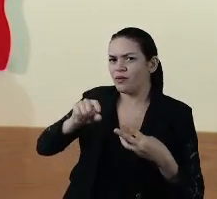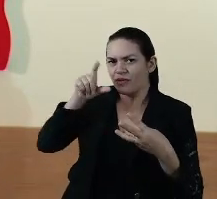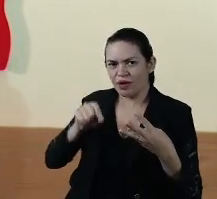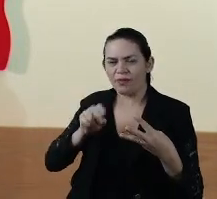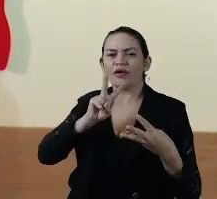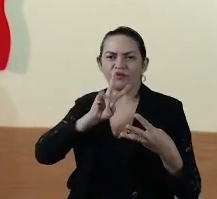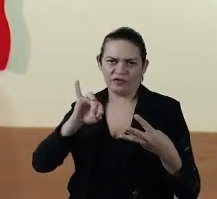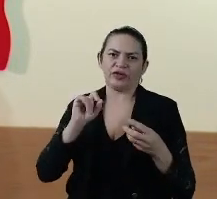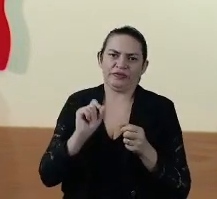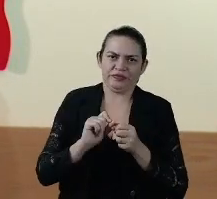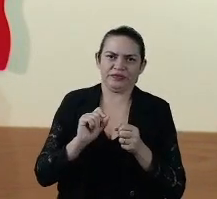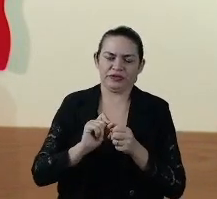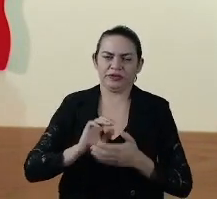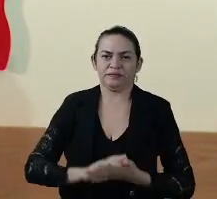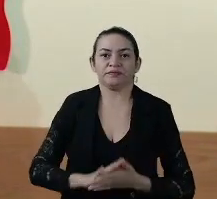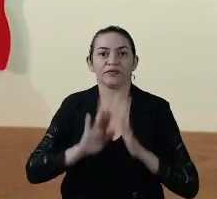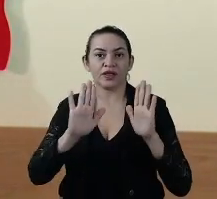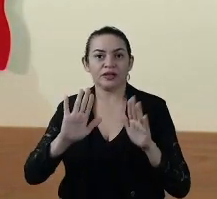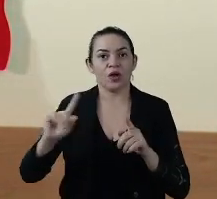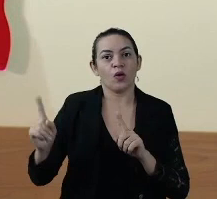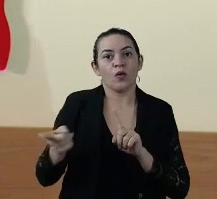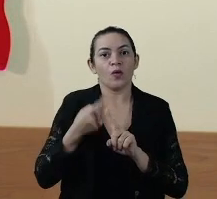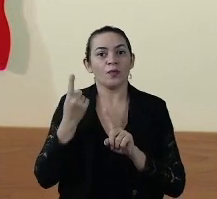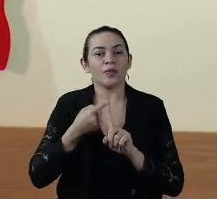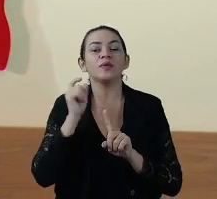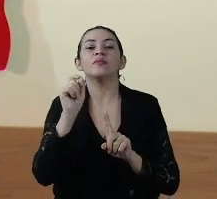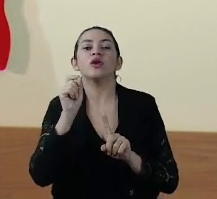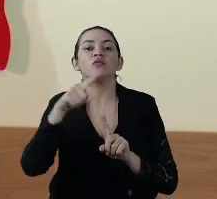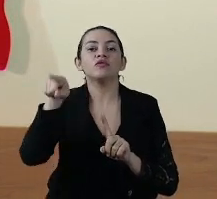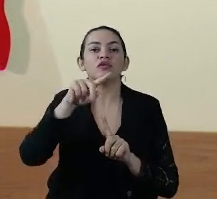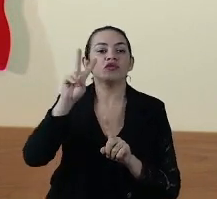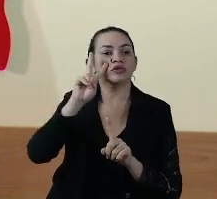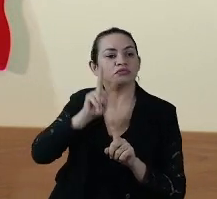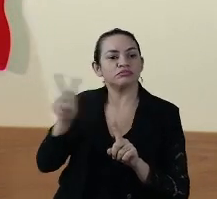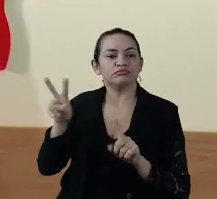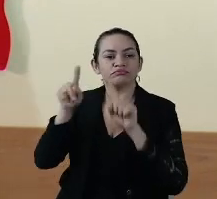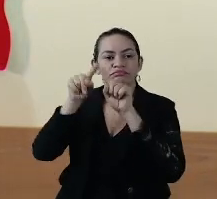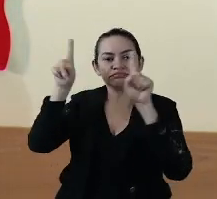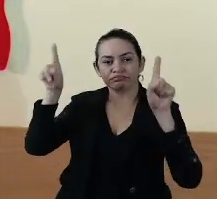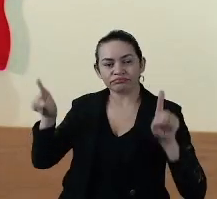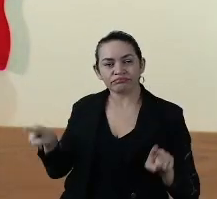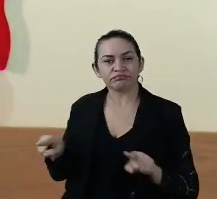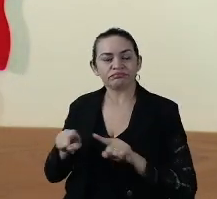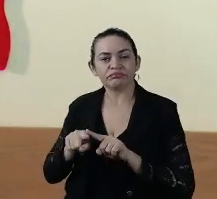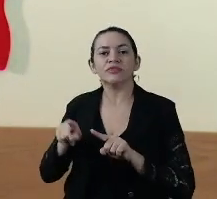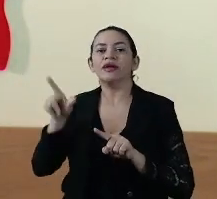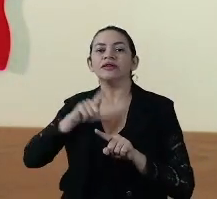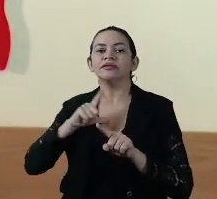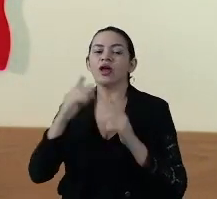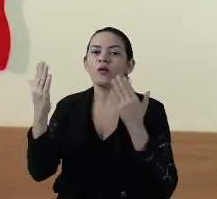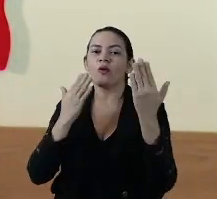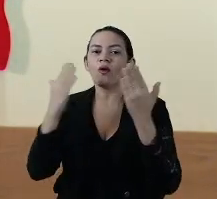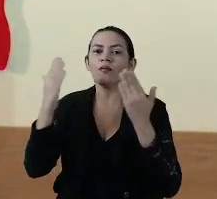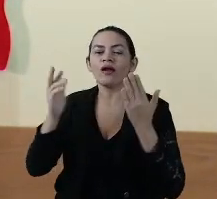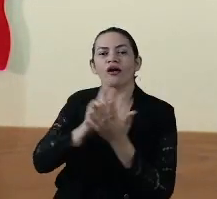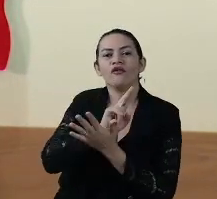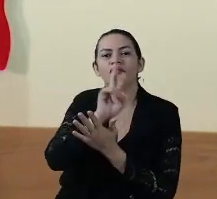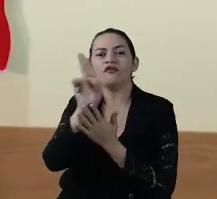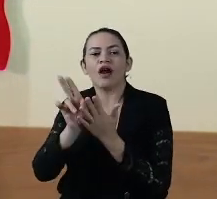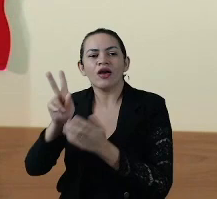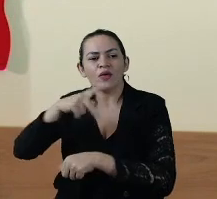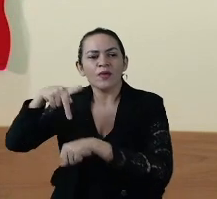adotado. Então, o primeiro gráfico, vocês podem notar, compara vários países do mundo.